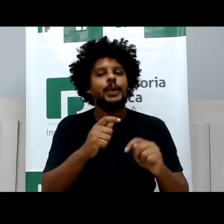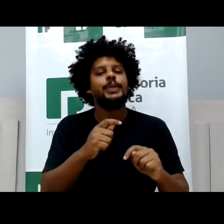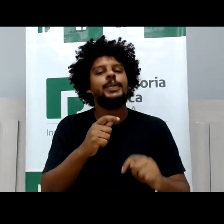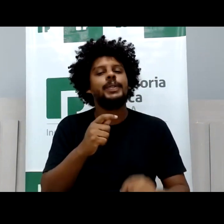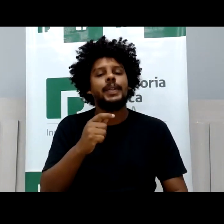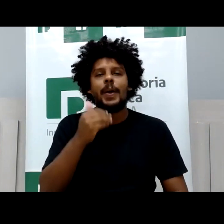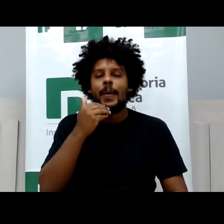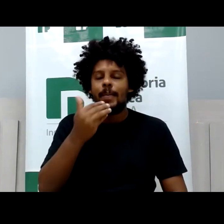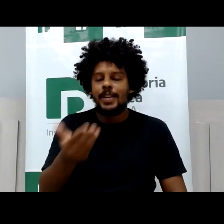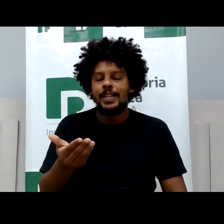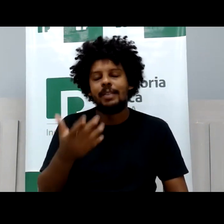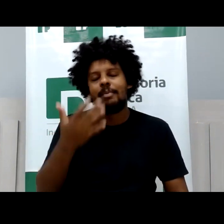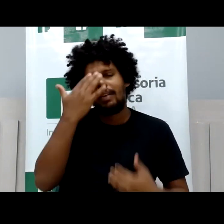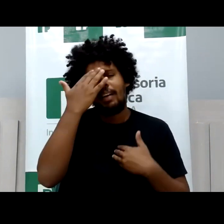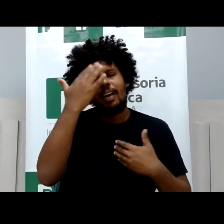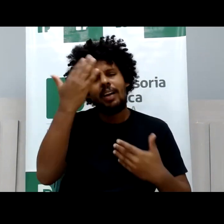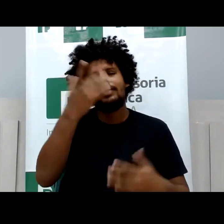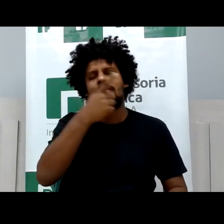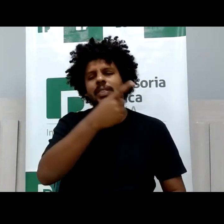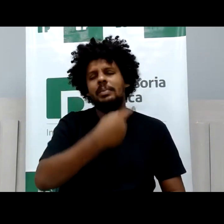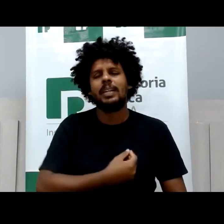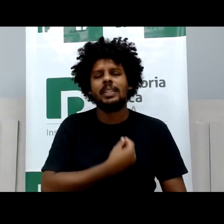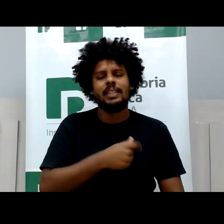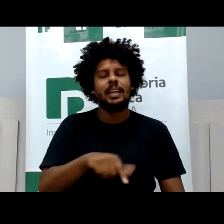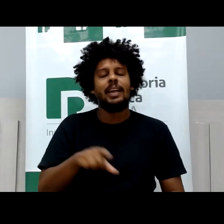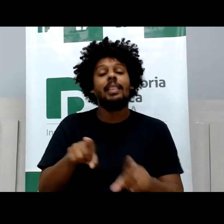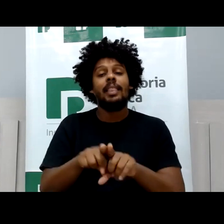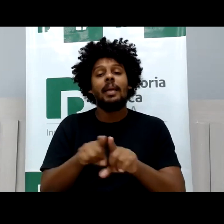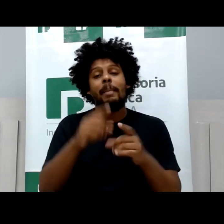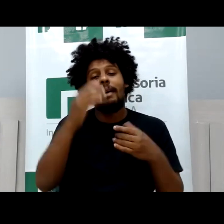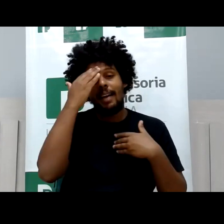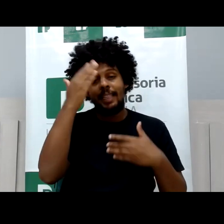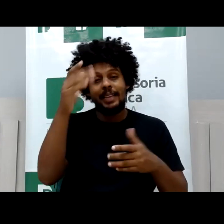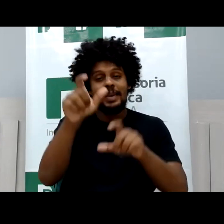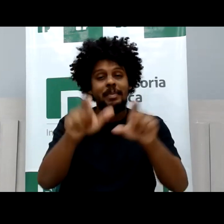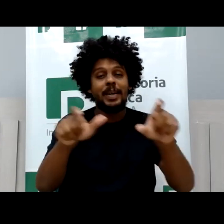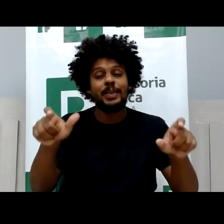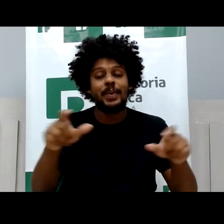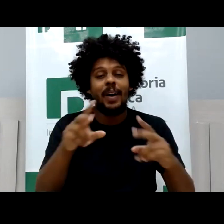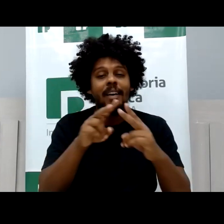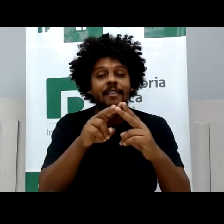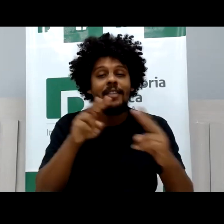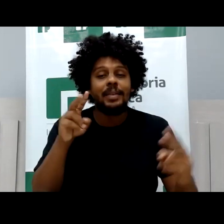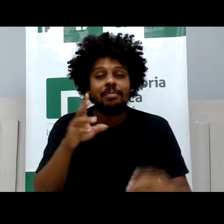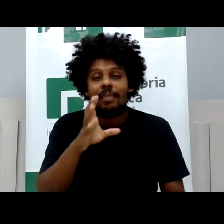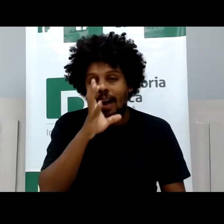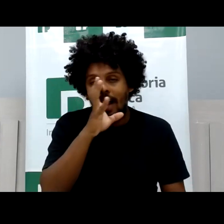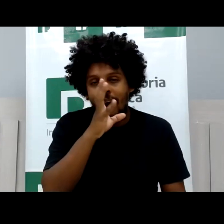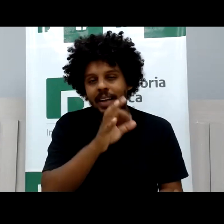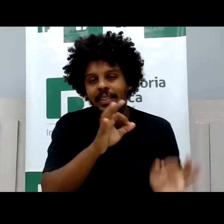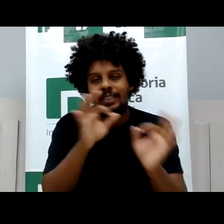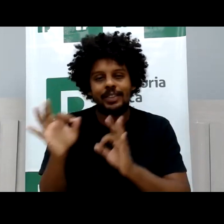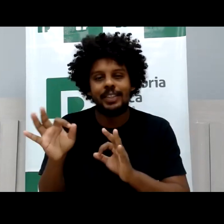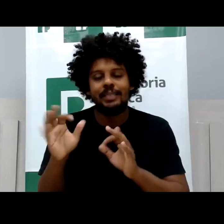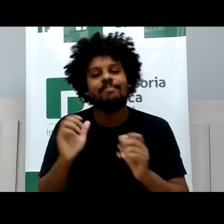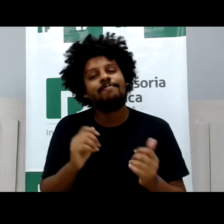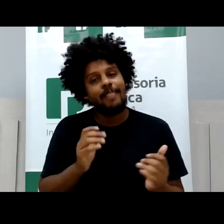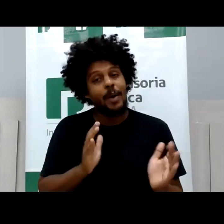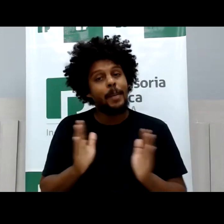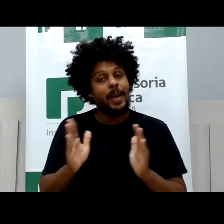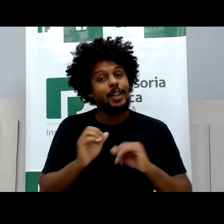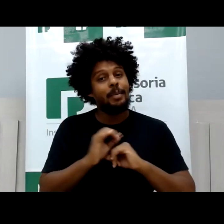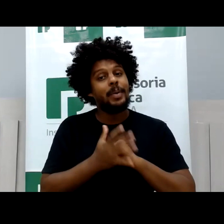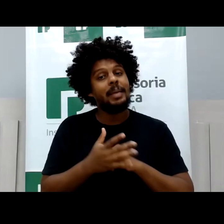então eu encerro agradeço as pessoas que estão em casa de forma online assistindo a pandemia nos trouxe isso essa ferramenta e